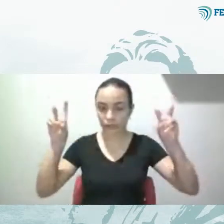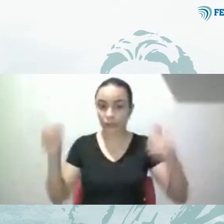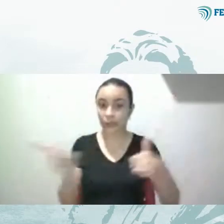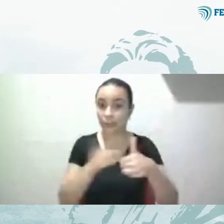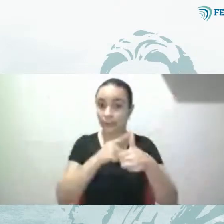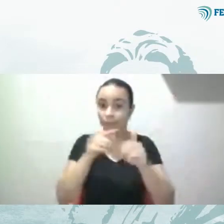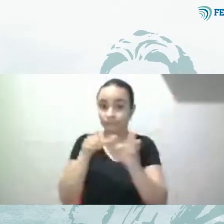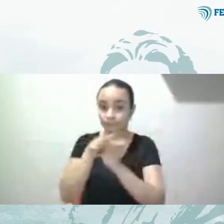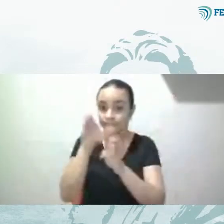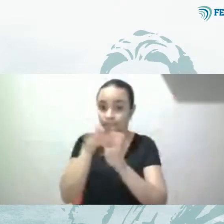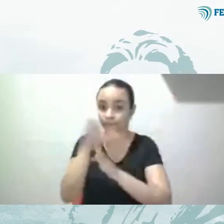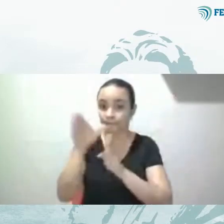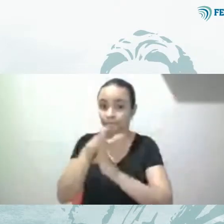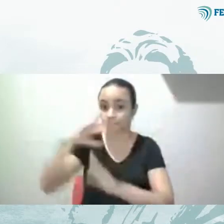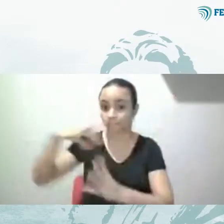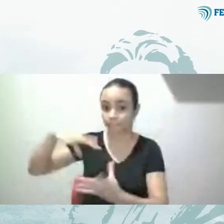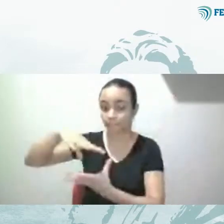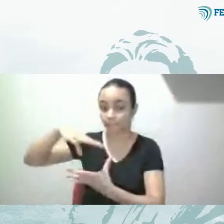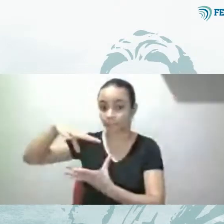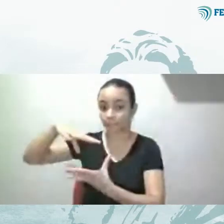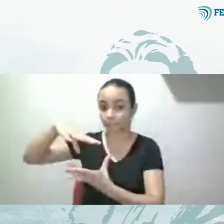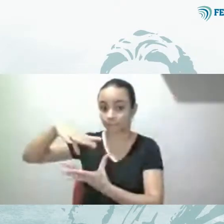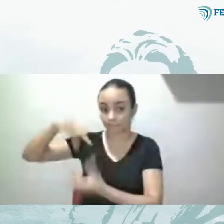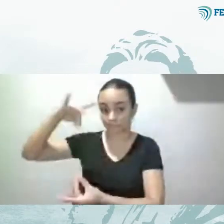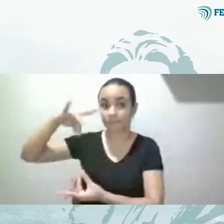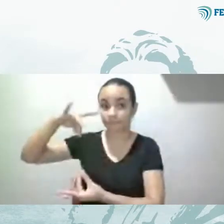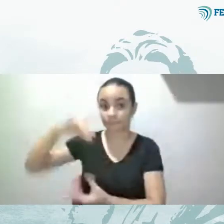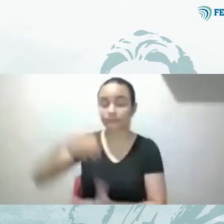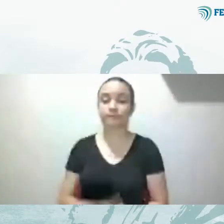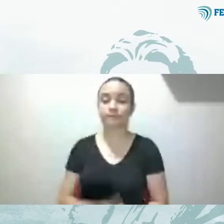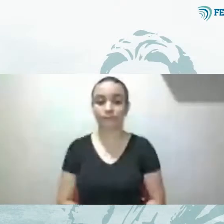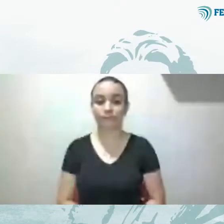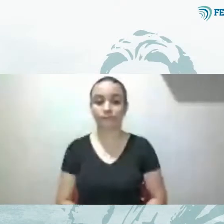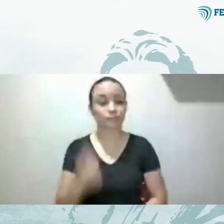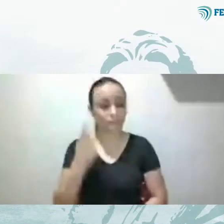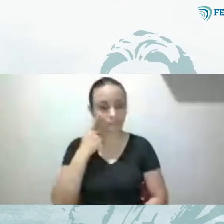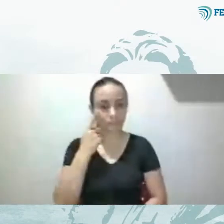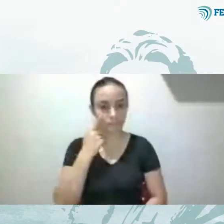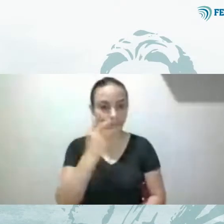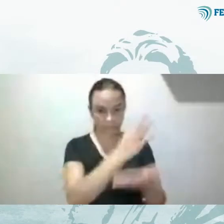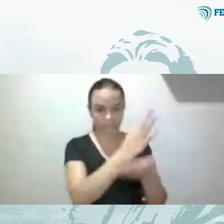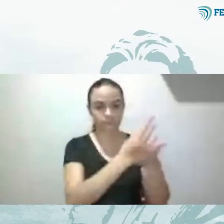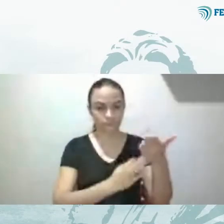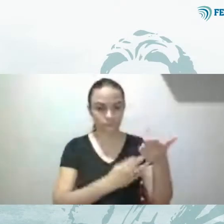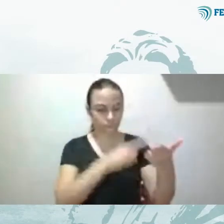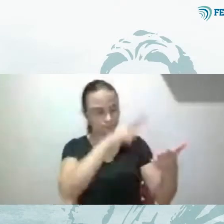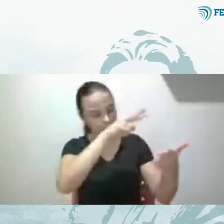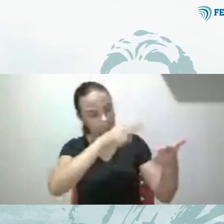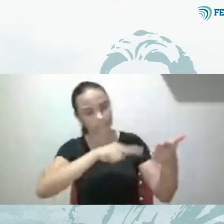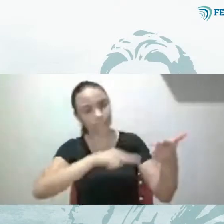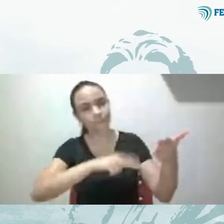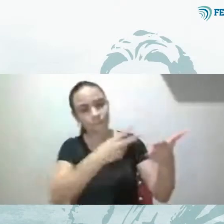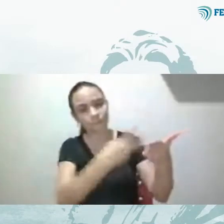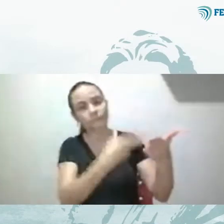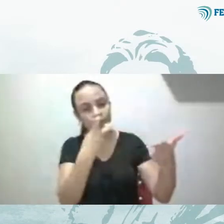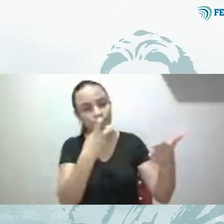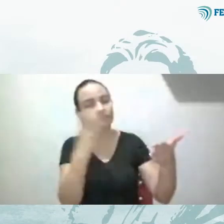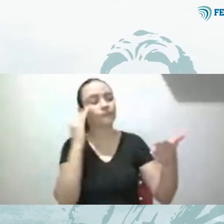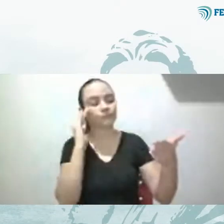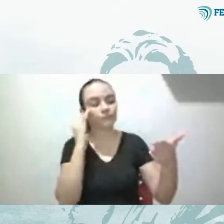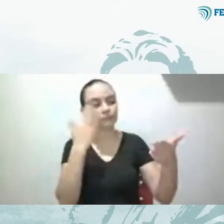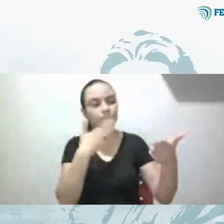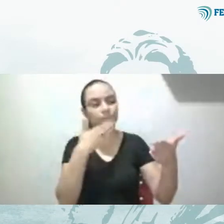contida na obra. Dê uma olhadinha nesse texto e verifique se ali você encontra algo que possa